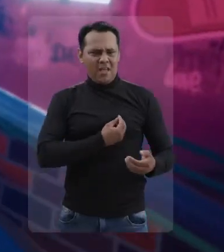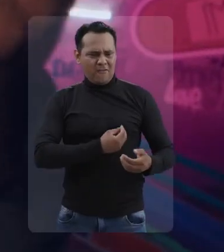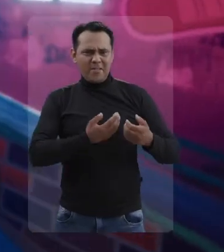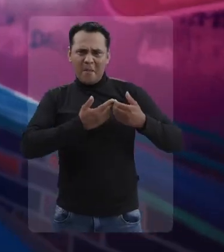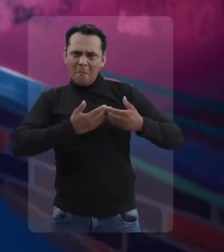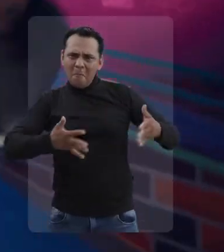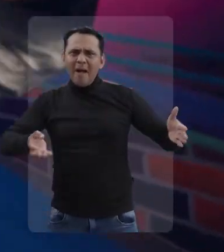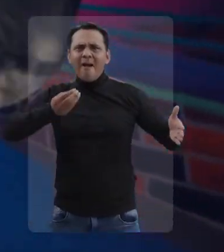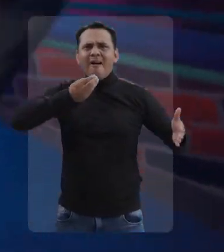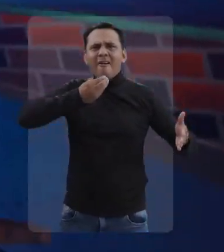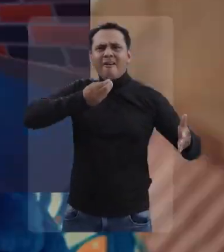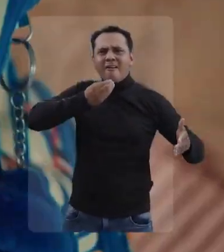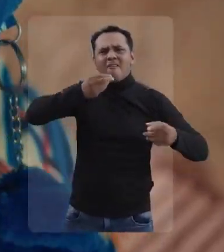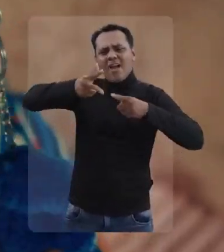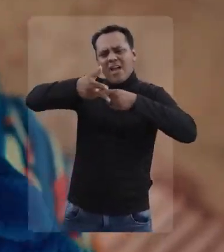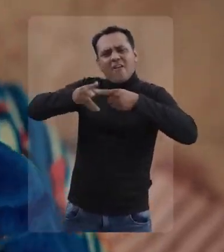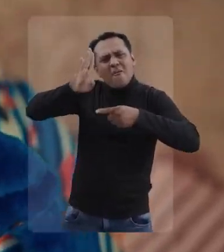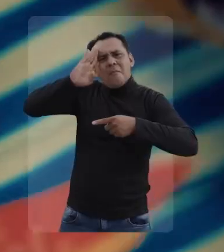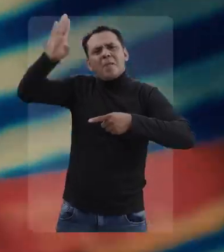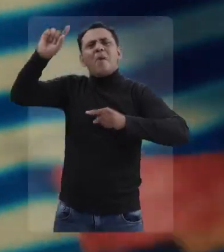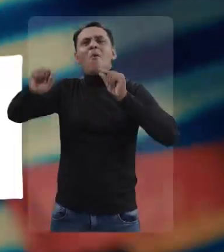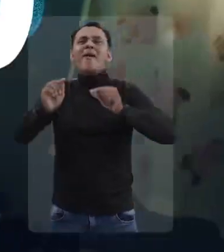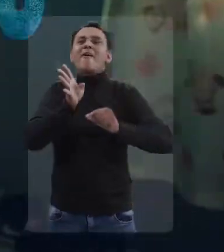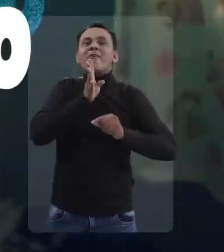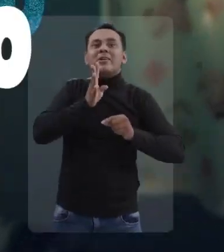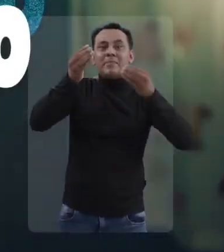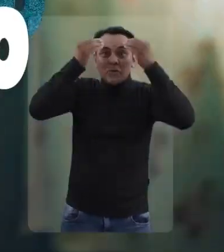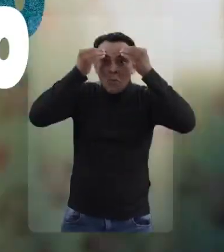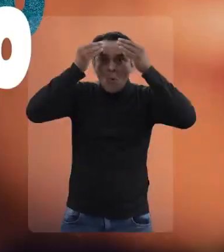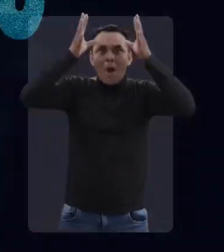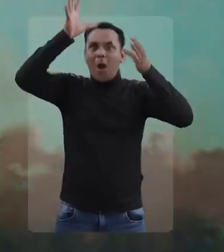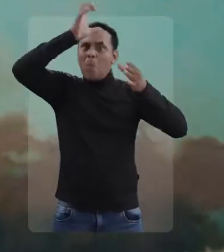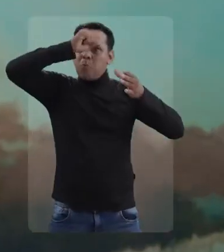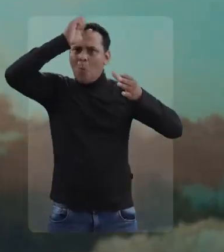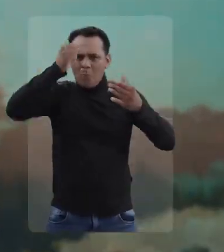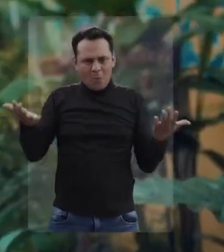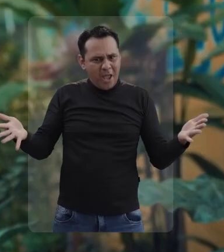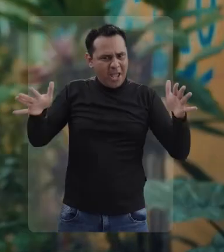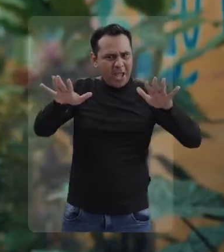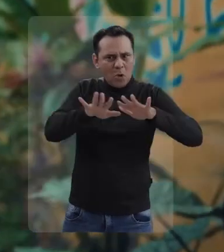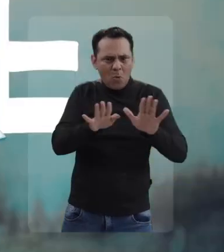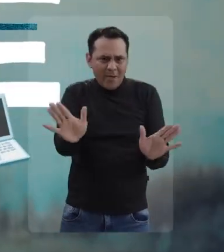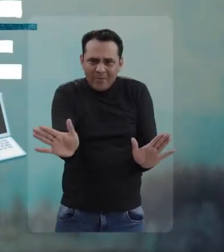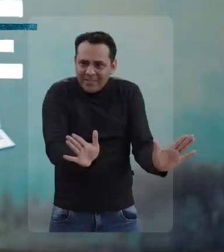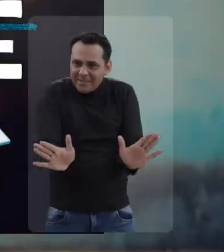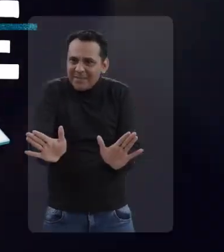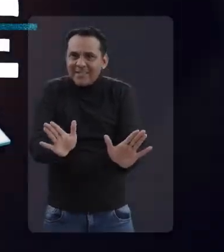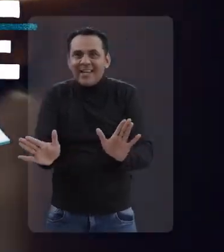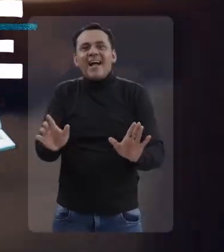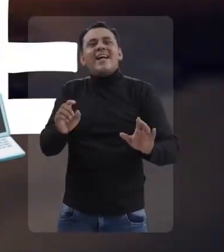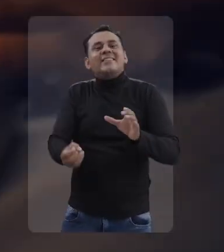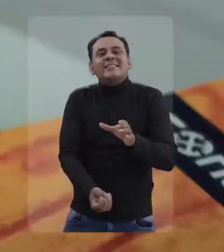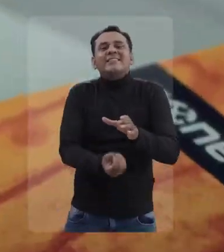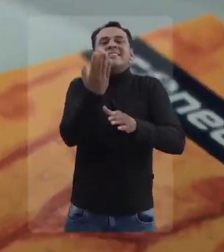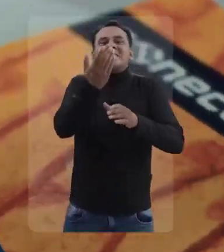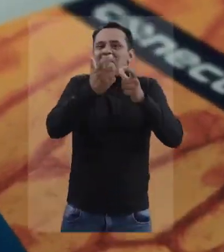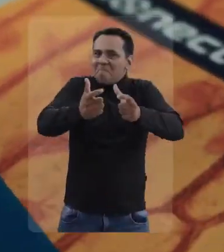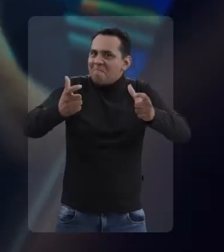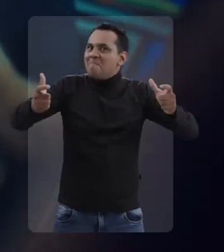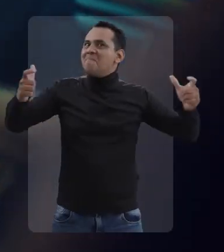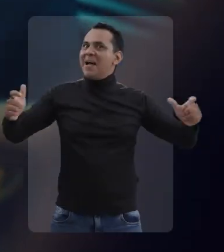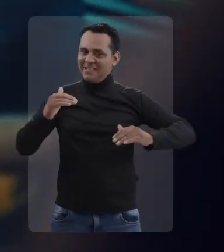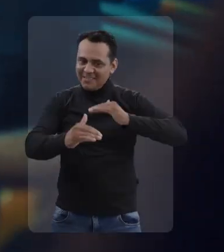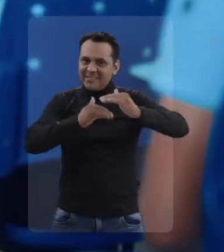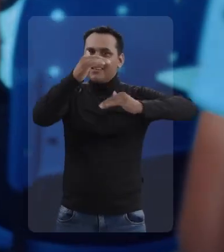Pra abrir as portas da oportunidade, a chave mestre é o conhecimento É incluir com acessibilidade, e assim